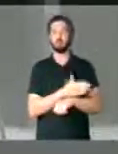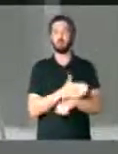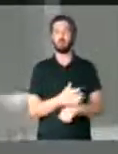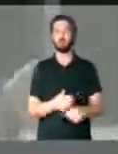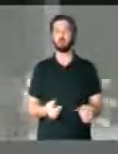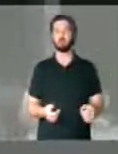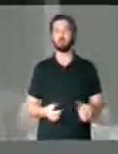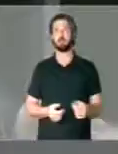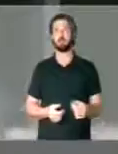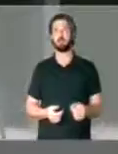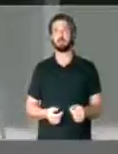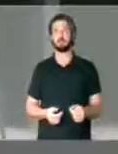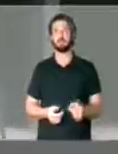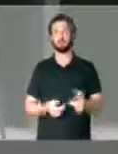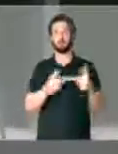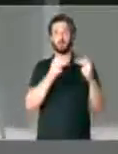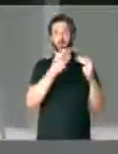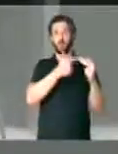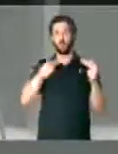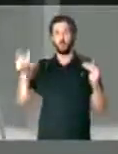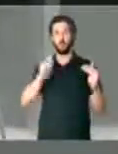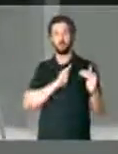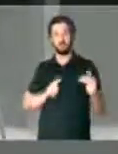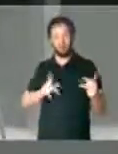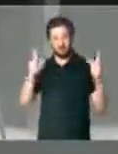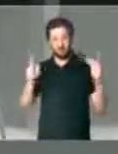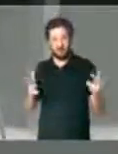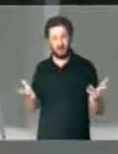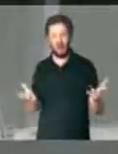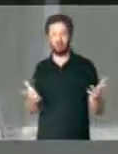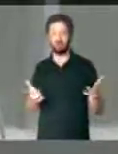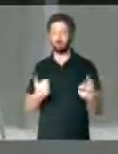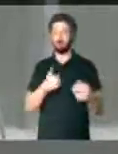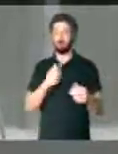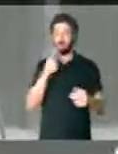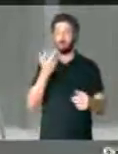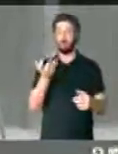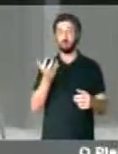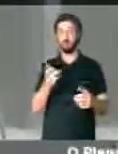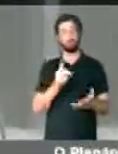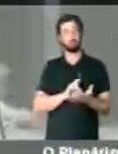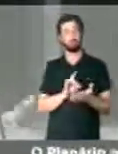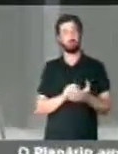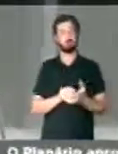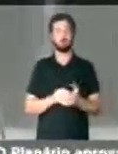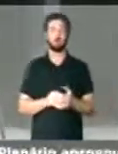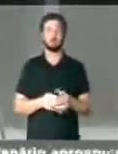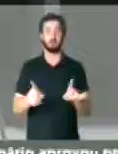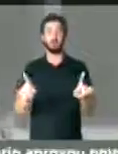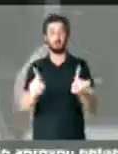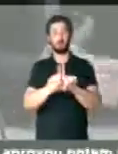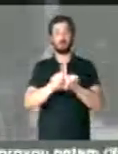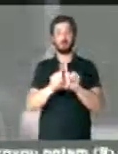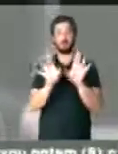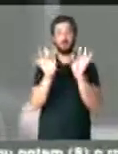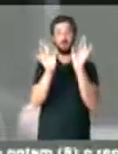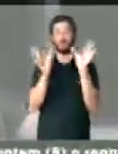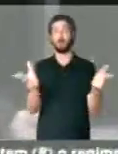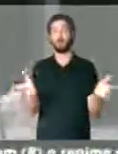comuns também ao outro governo. E o que eu tenho a dizer é o seguinte, de fato, são irmãos siameses, era